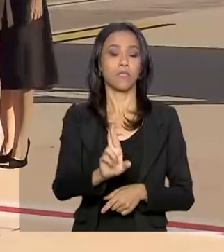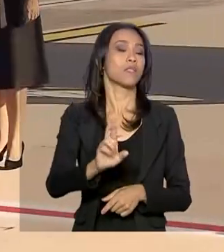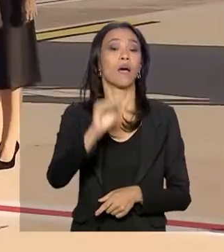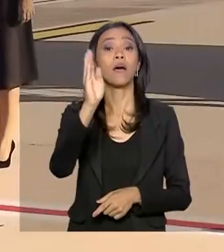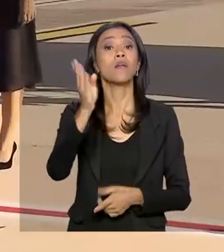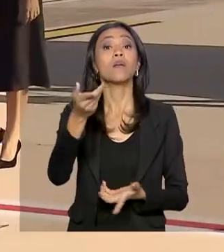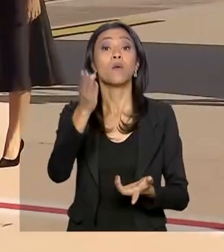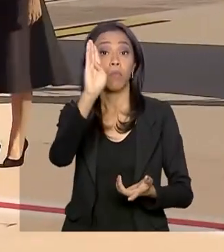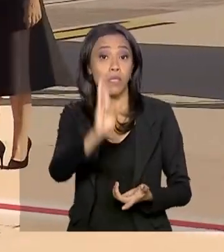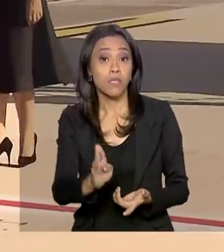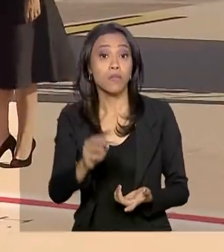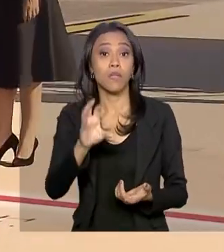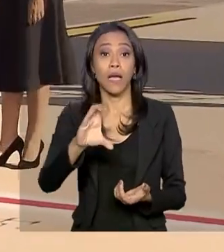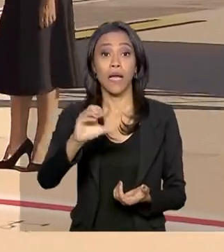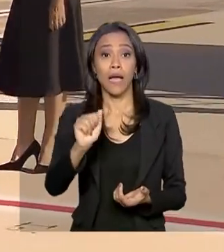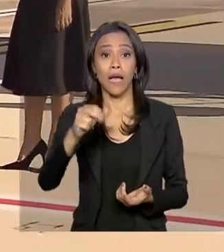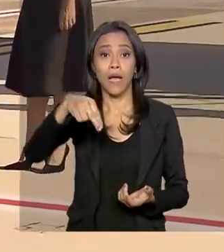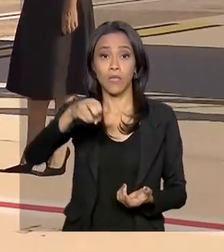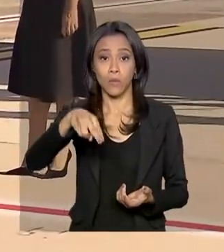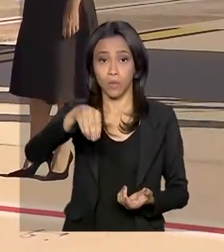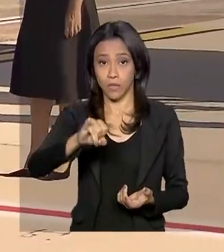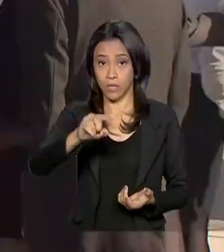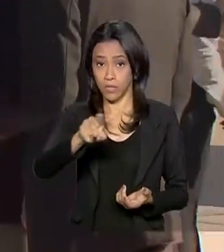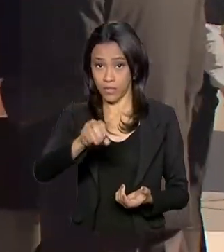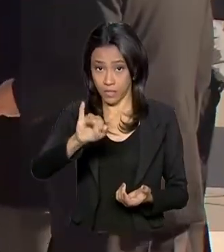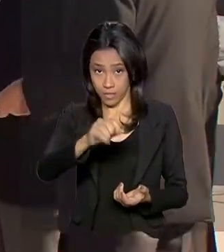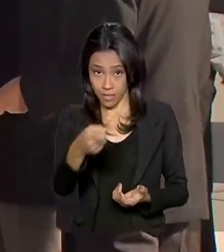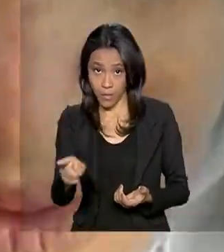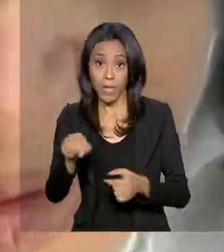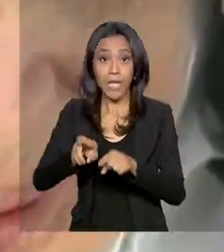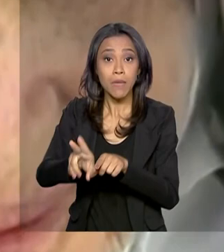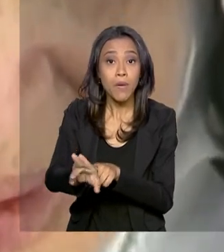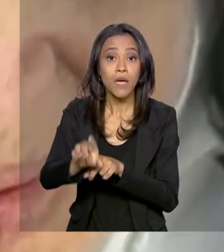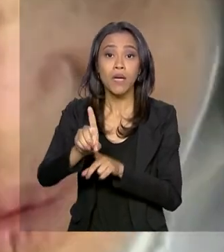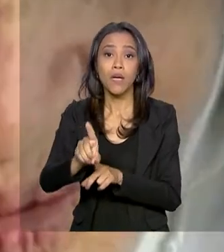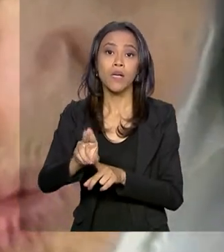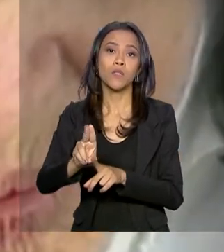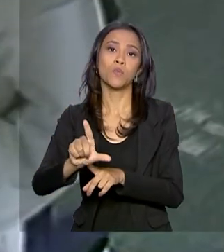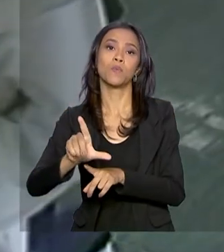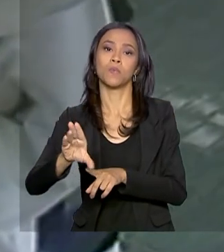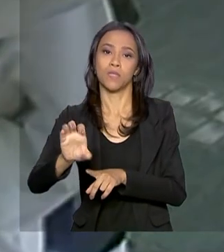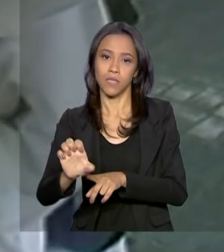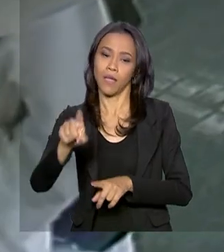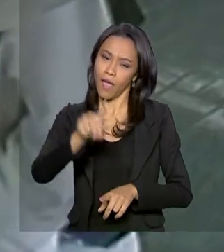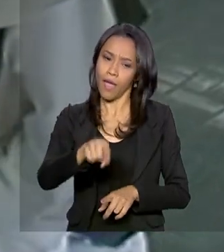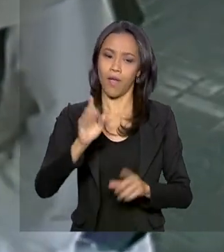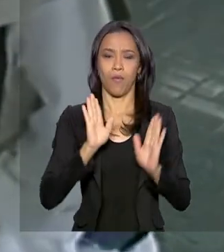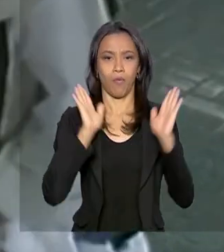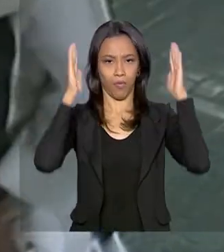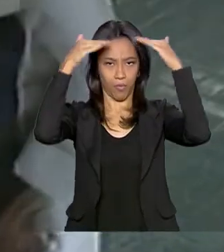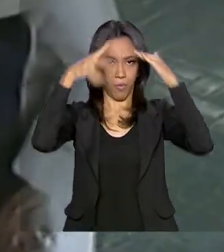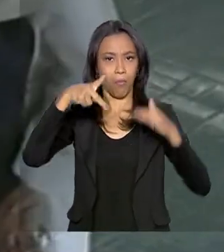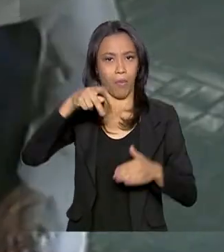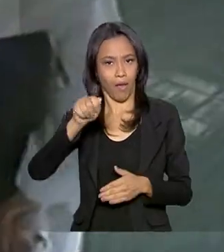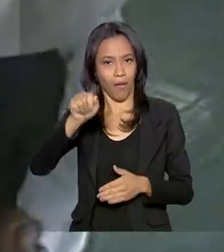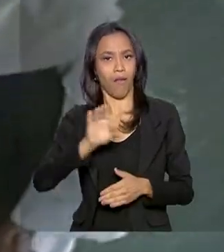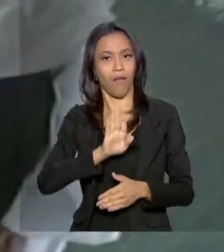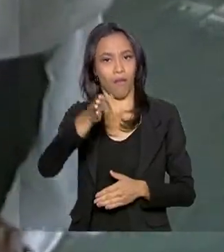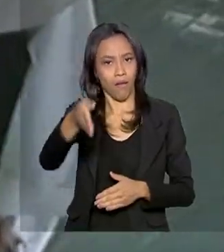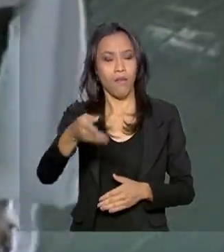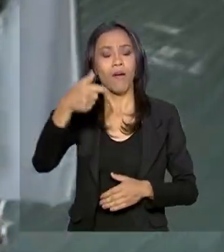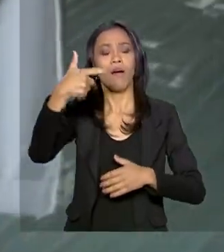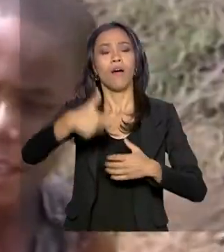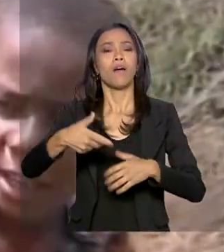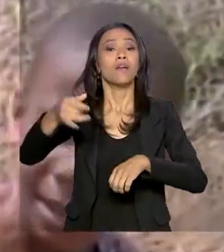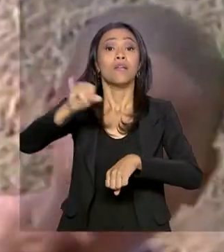irmã Dulce, a primeira santa do Brasil. A cerimônia será celebrada pelo Papa Francisco neste domingo no Vaticano. Mais de